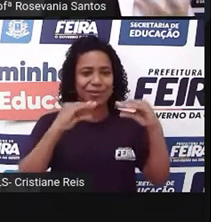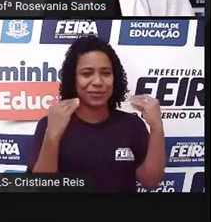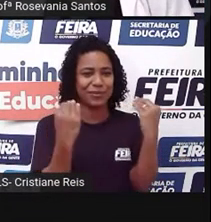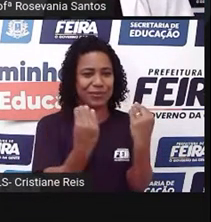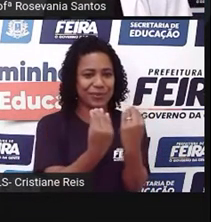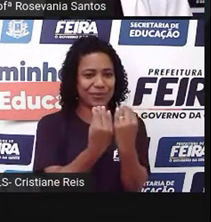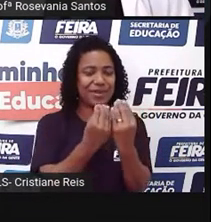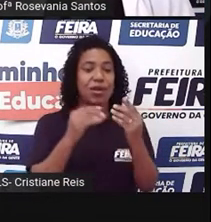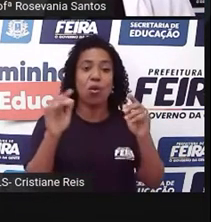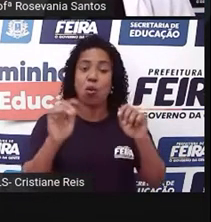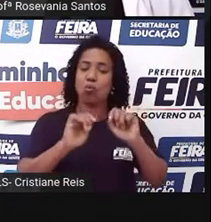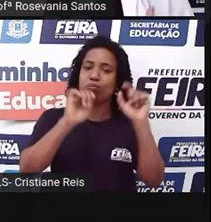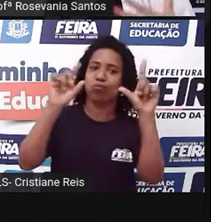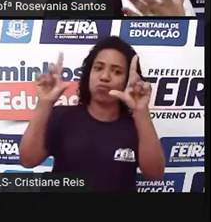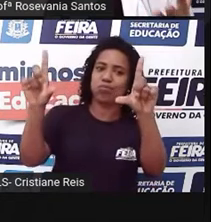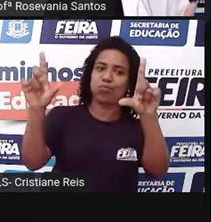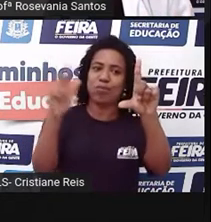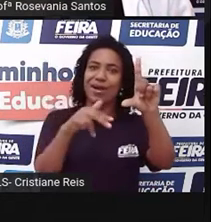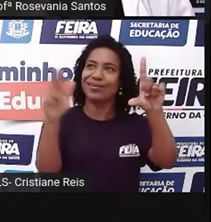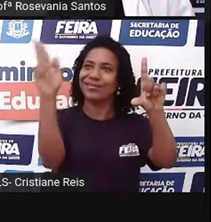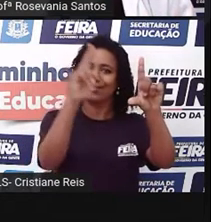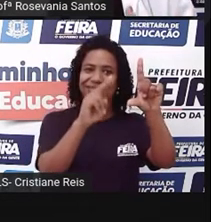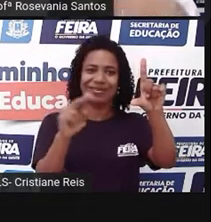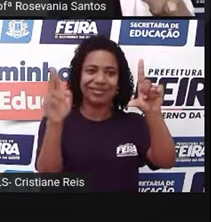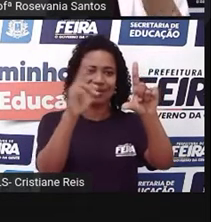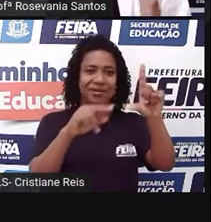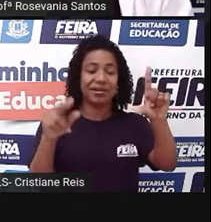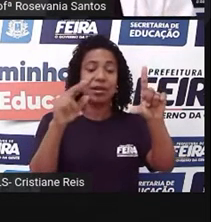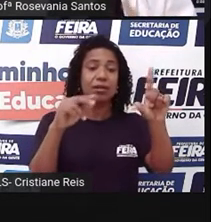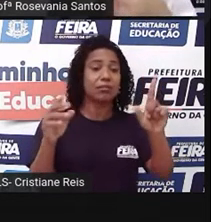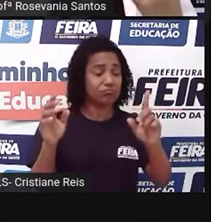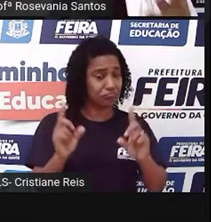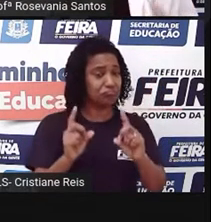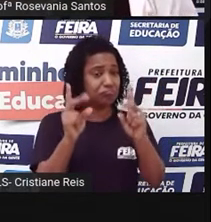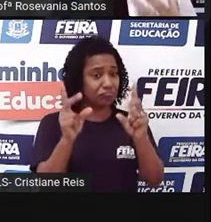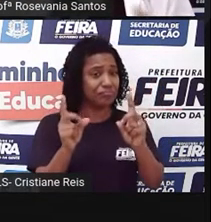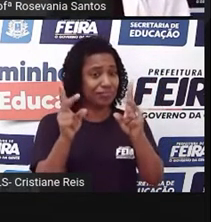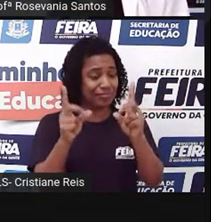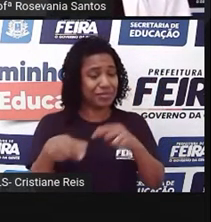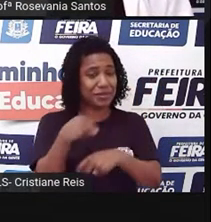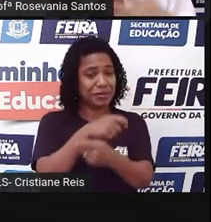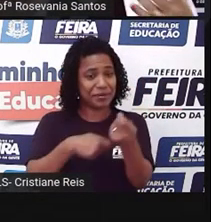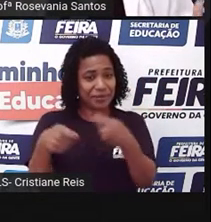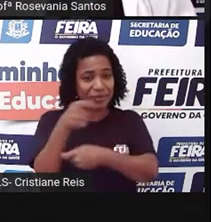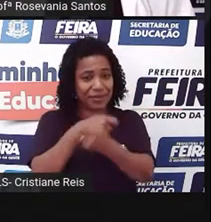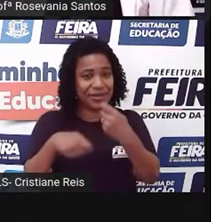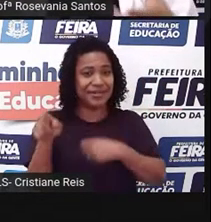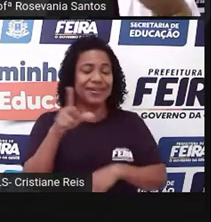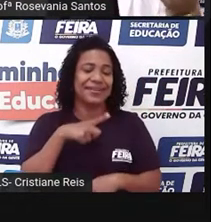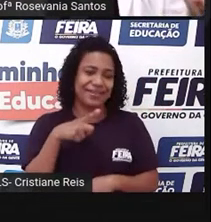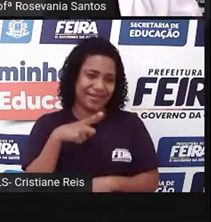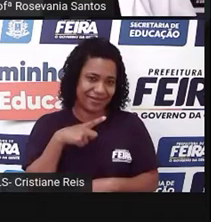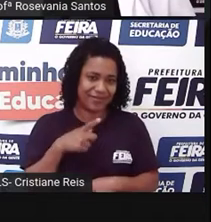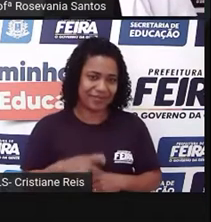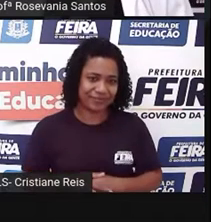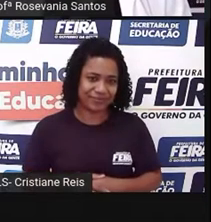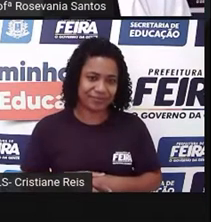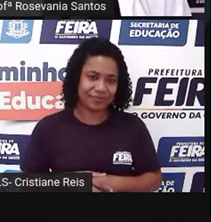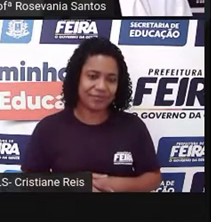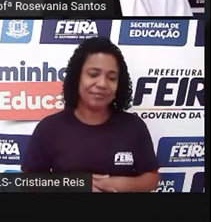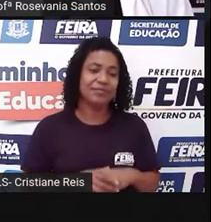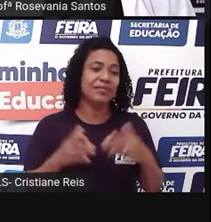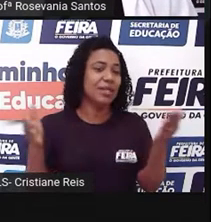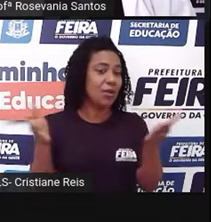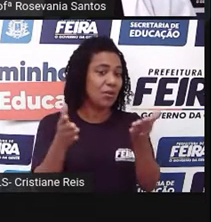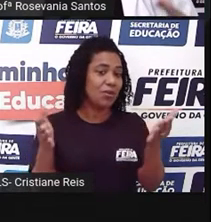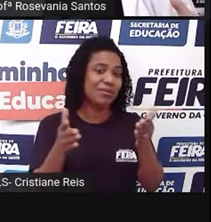quadros e tal. E aí começou a ir agregando produtos nessas feiras. E hoje a gente tem essa característica